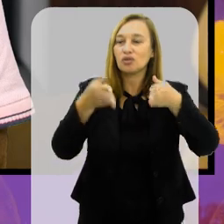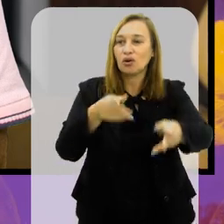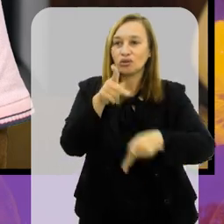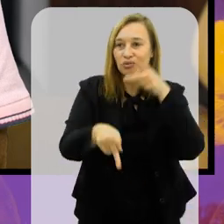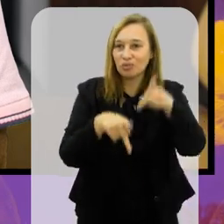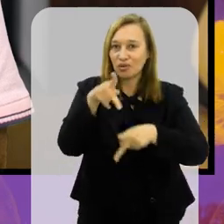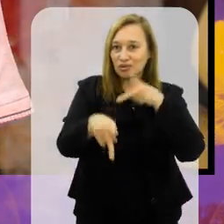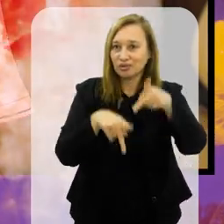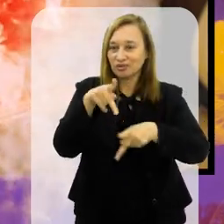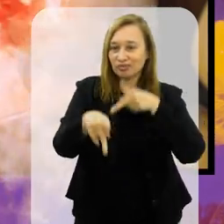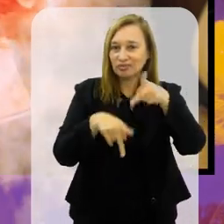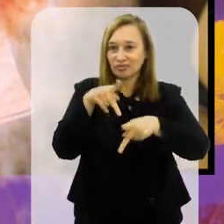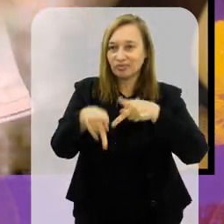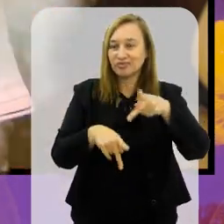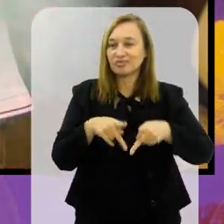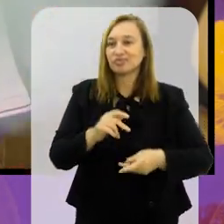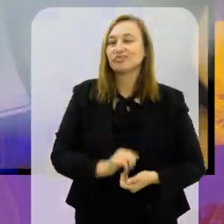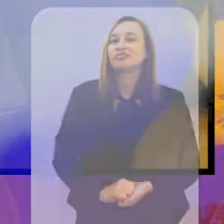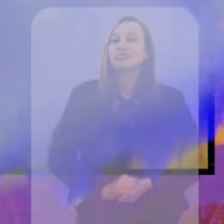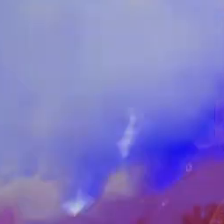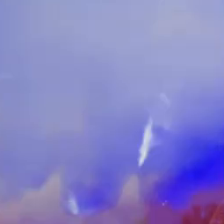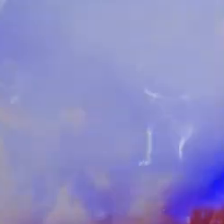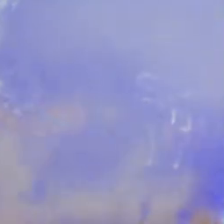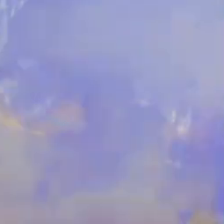Alerge, o canal do povo.